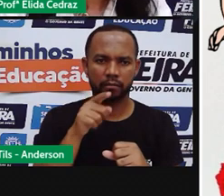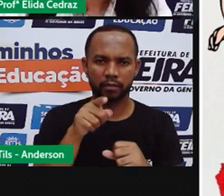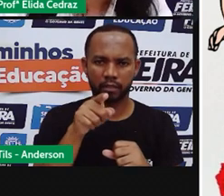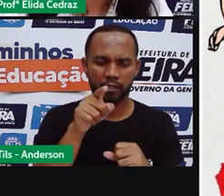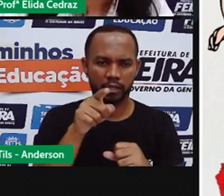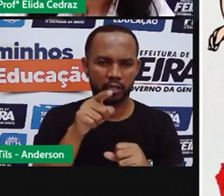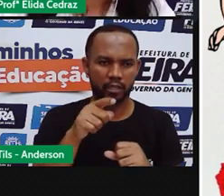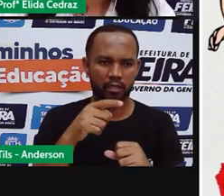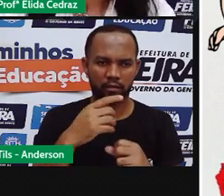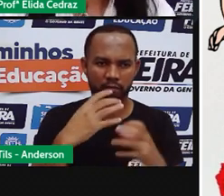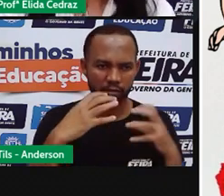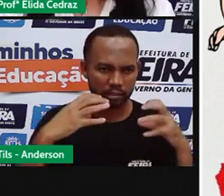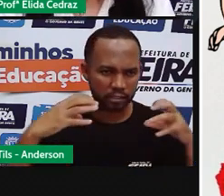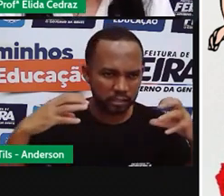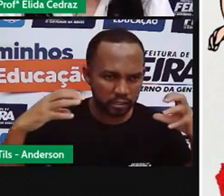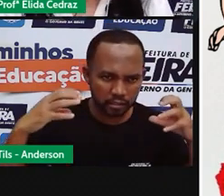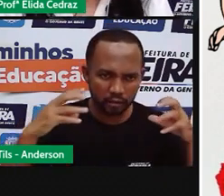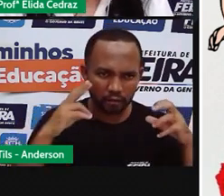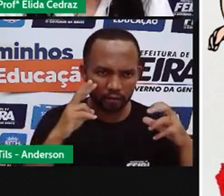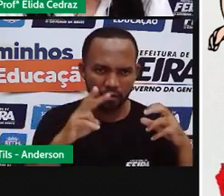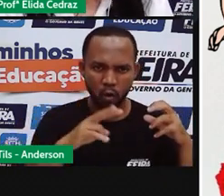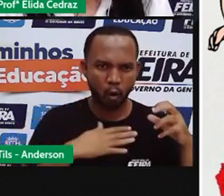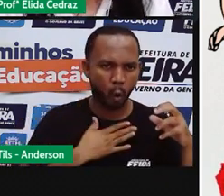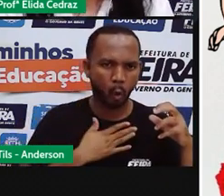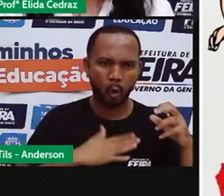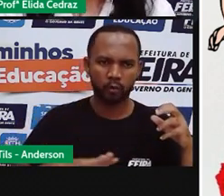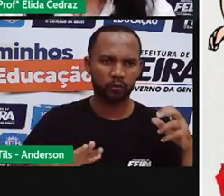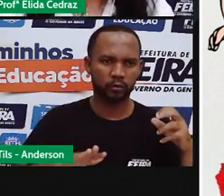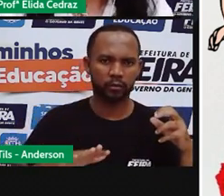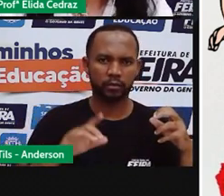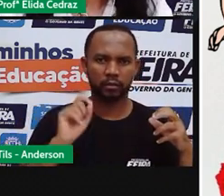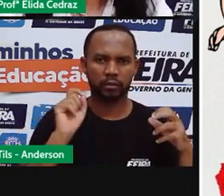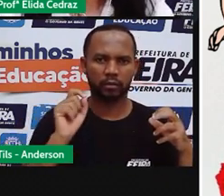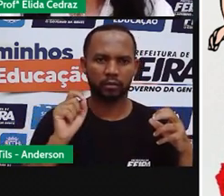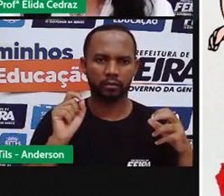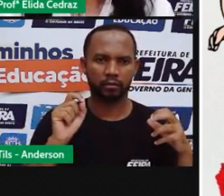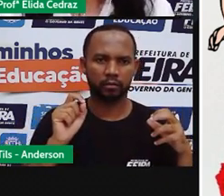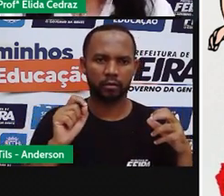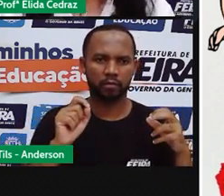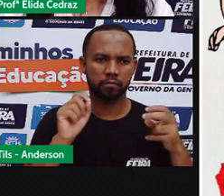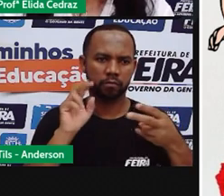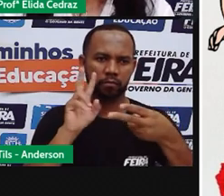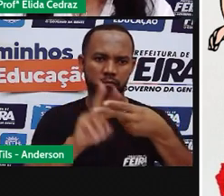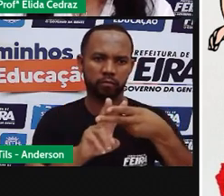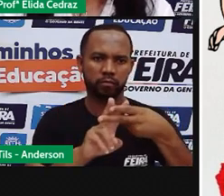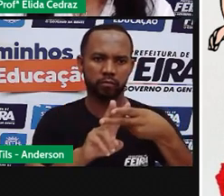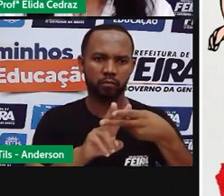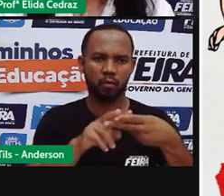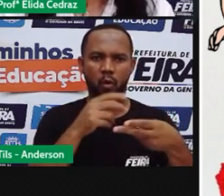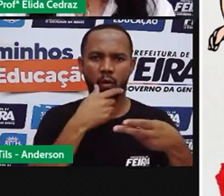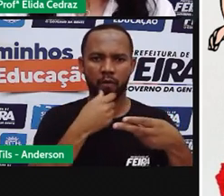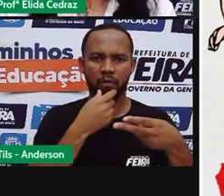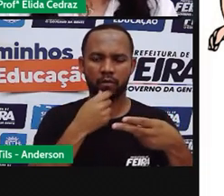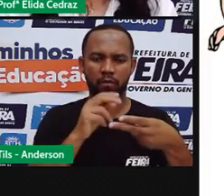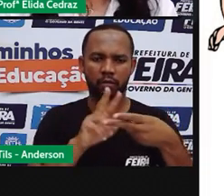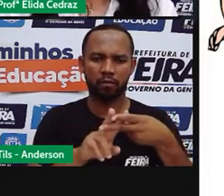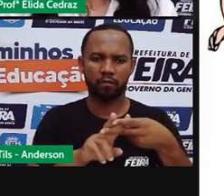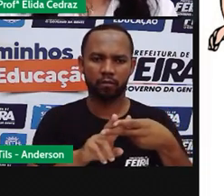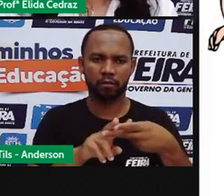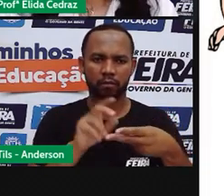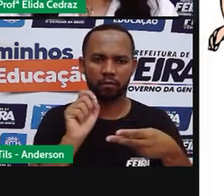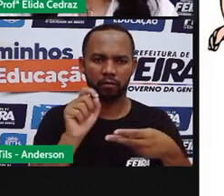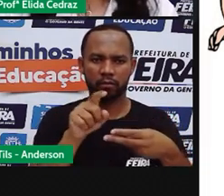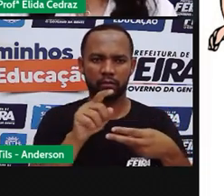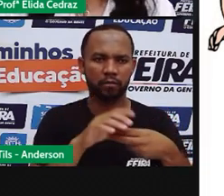gostou de nada. E tanto foi pela fé. Aprisionou aquele senhor. E